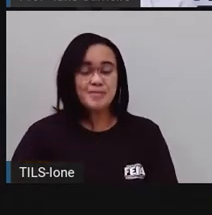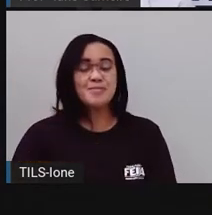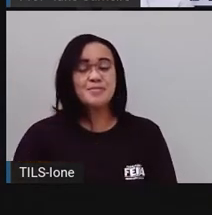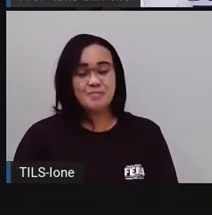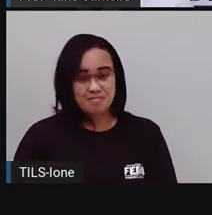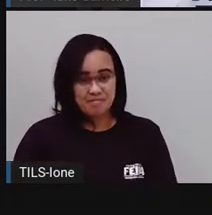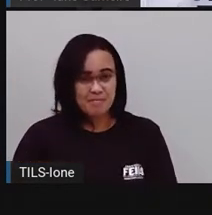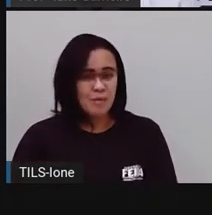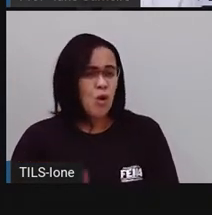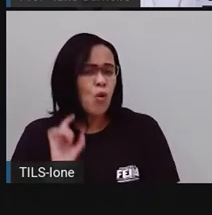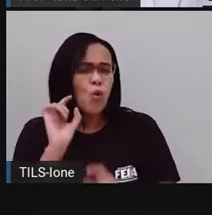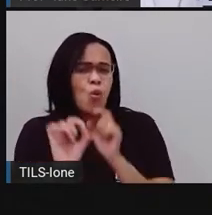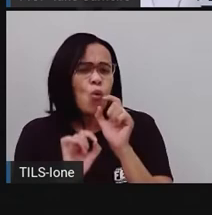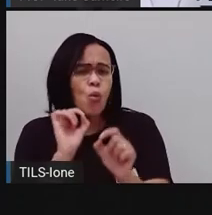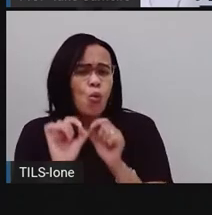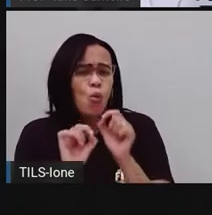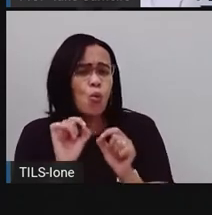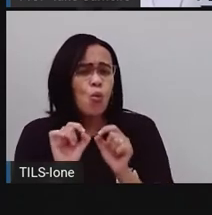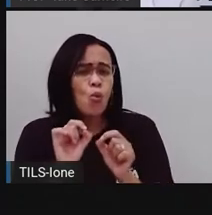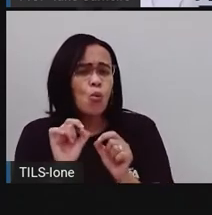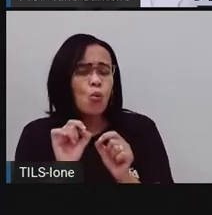E isto, o que é?